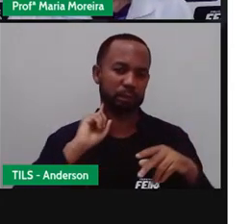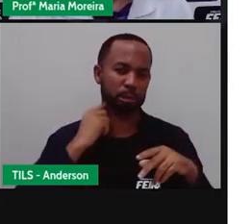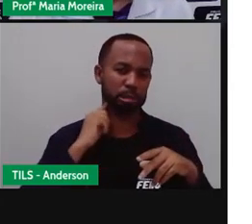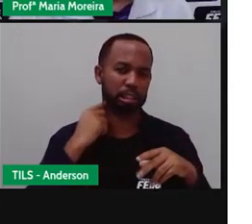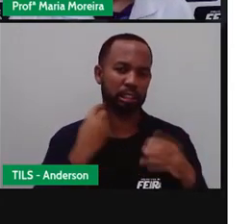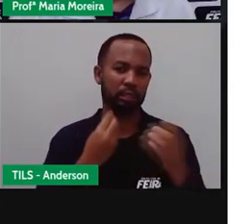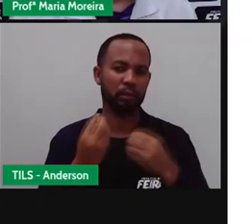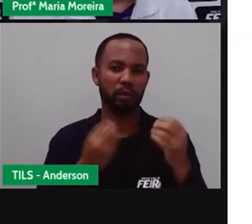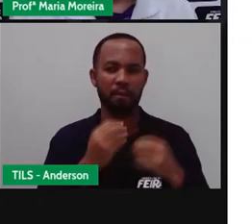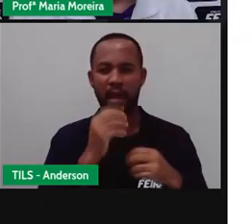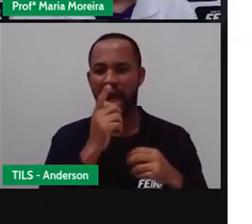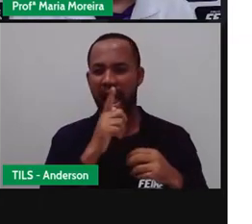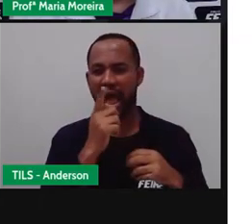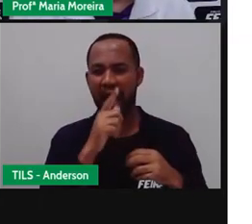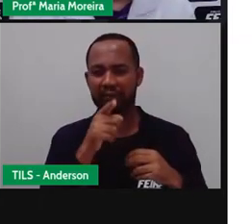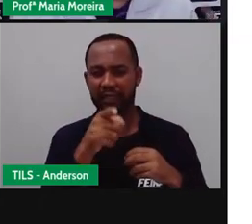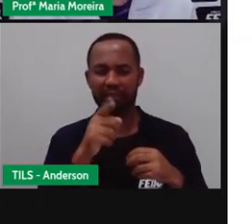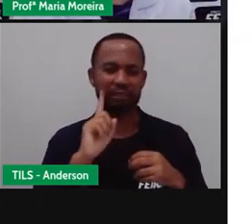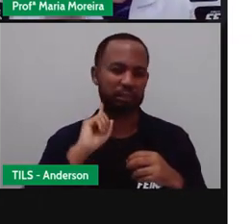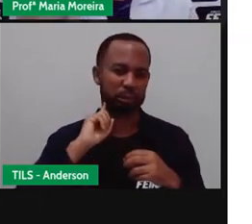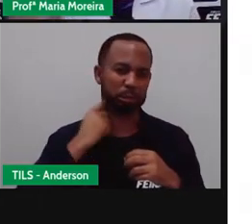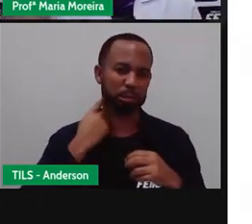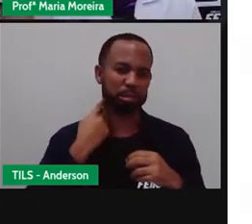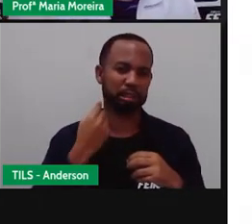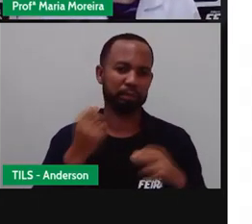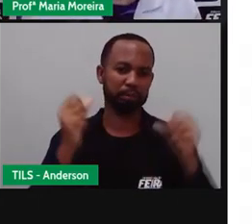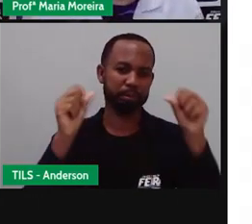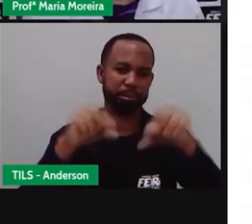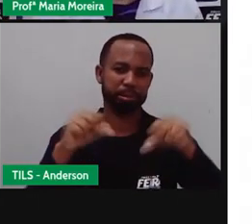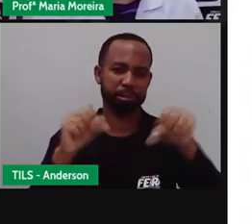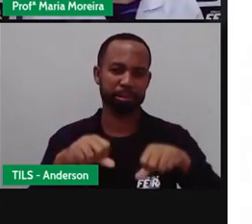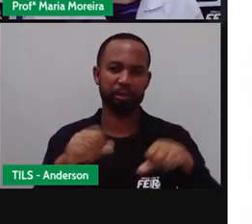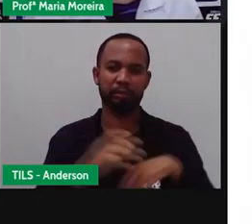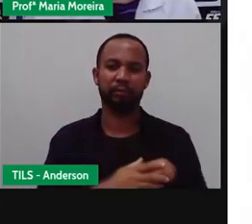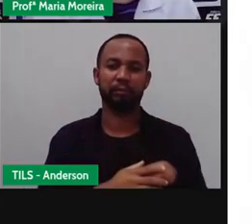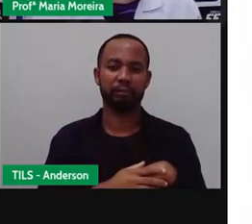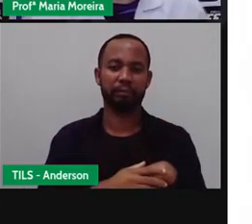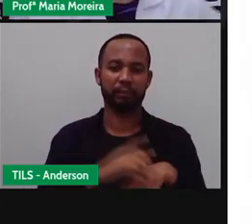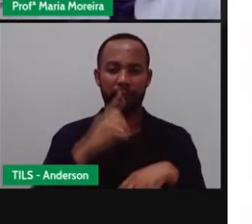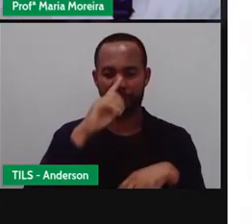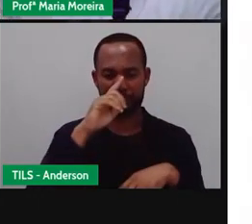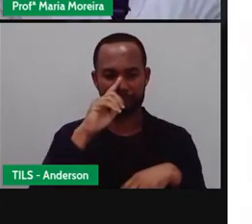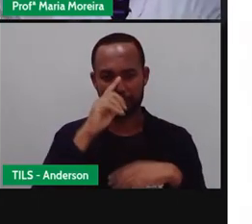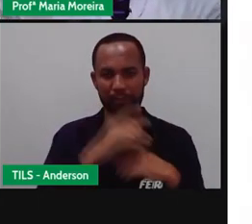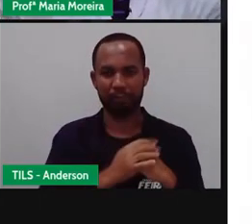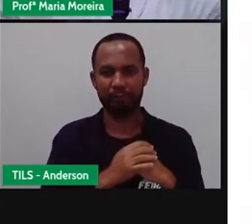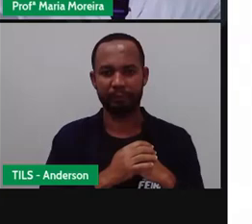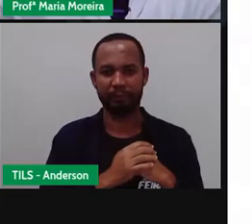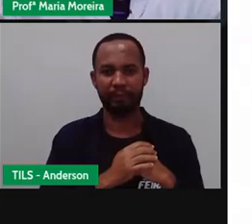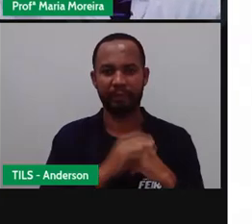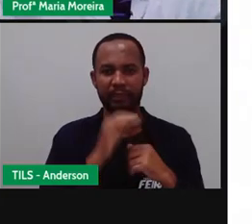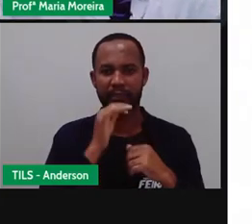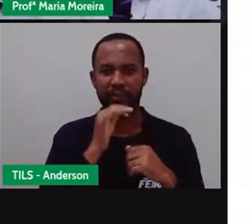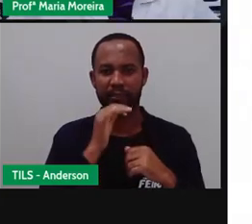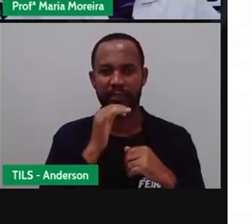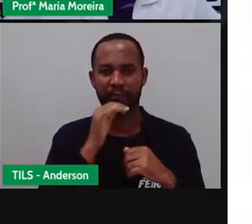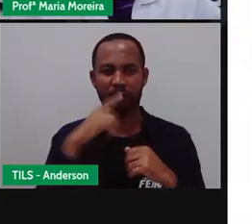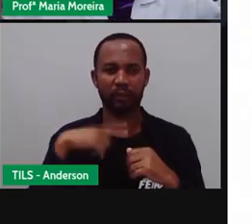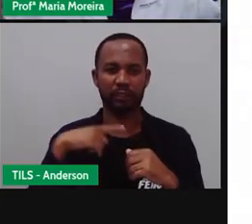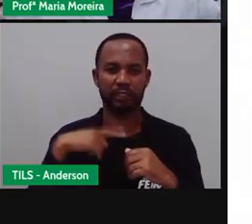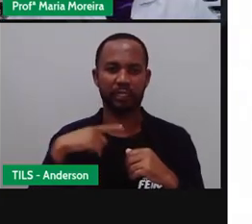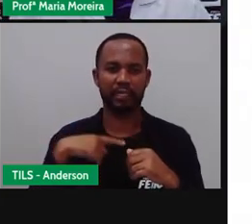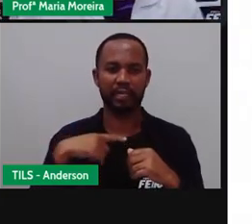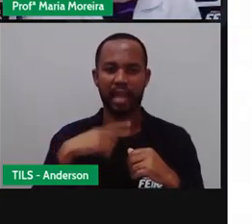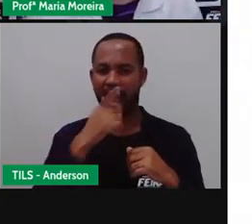E a água pra ela estar contaminada É um ó Um piscar de olho Então assim Eu tenho lá Uma piscina, por exemplo